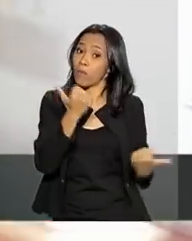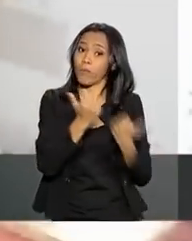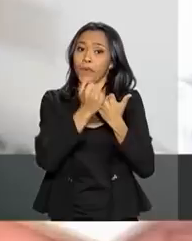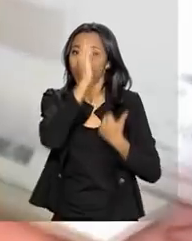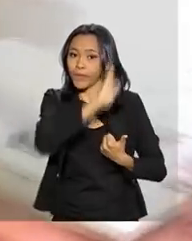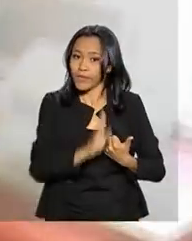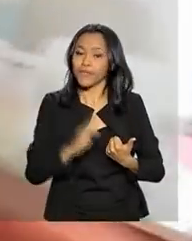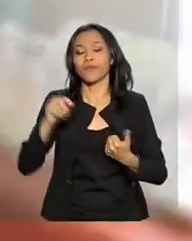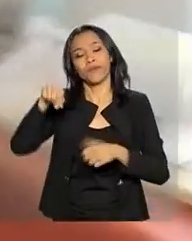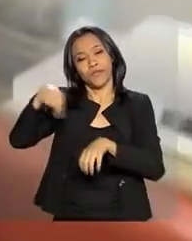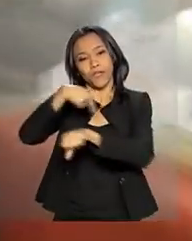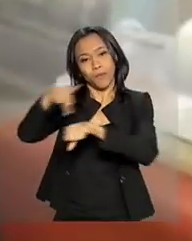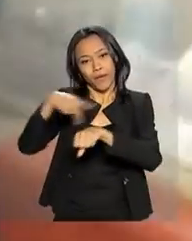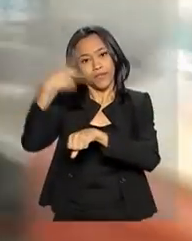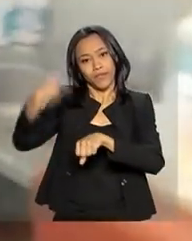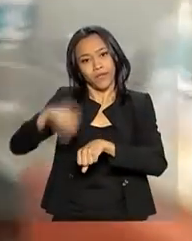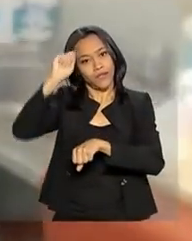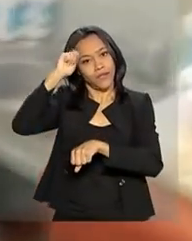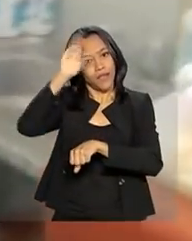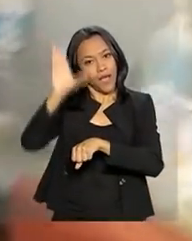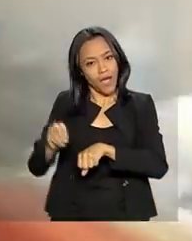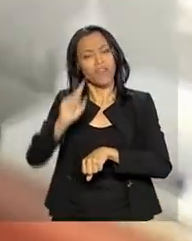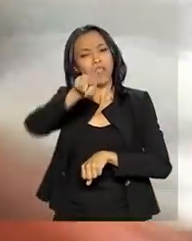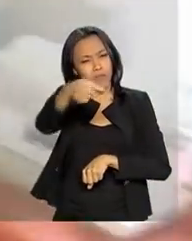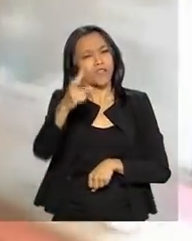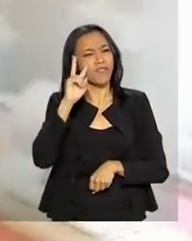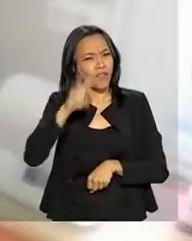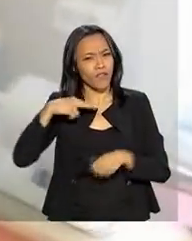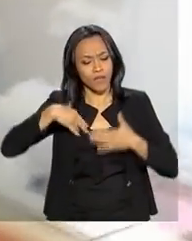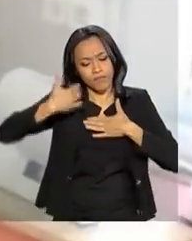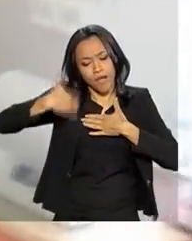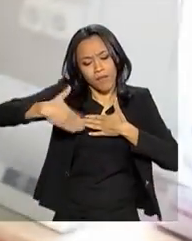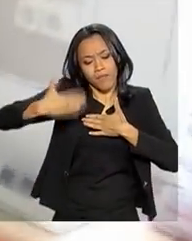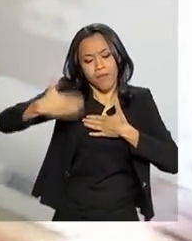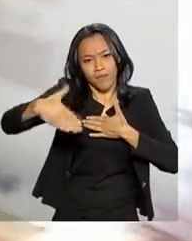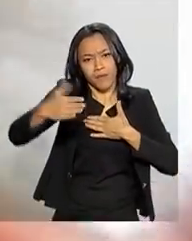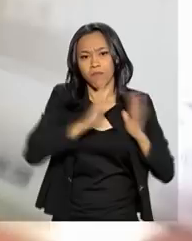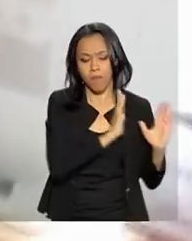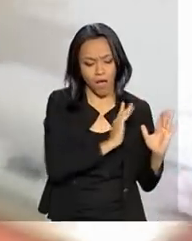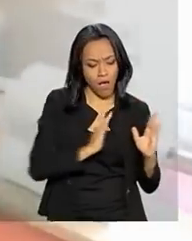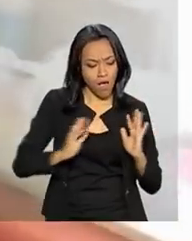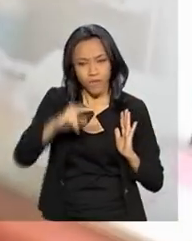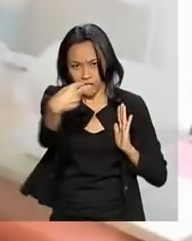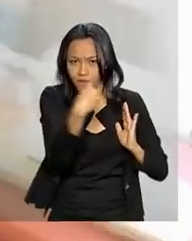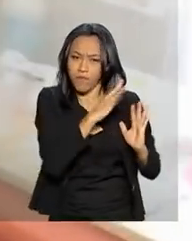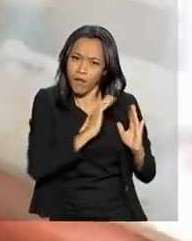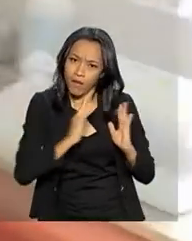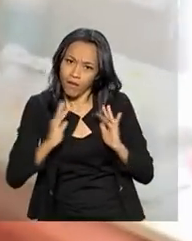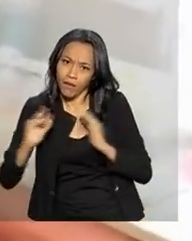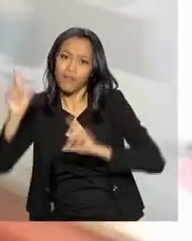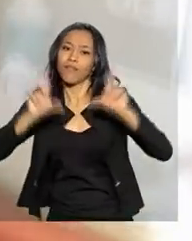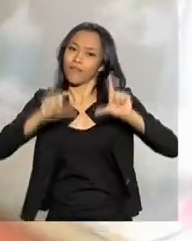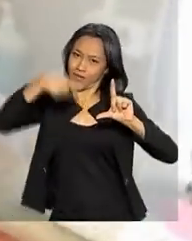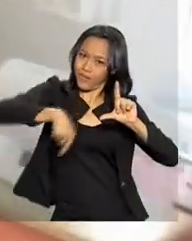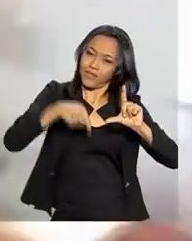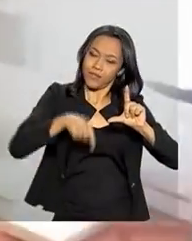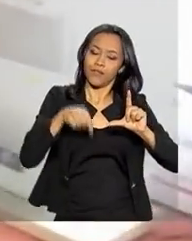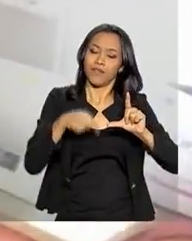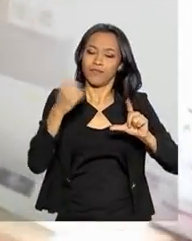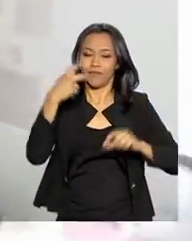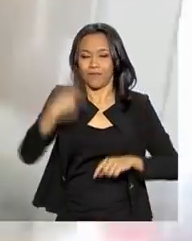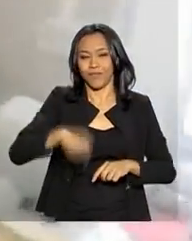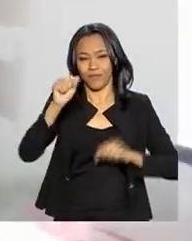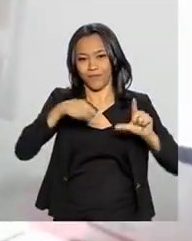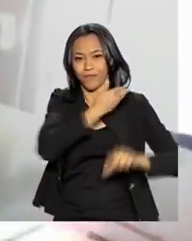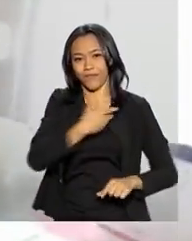Brasil e o país africano. Depois vocês vão acompanhar tudo em uma série de reportagens na TV NBR, a TV